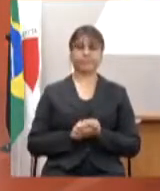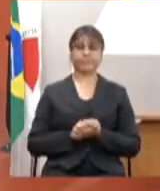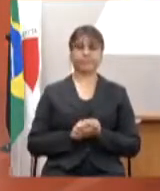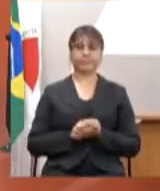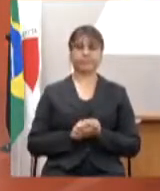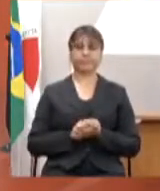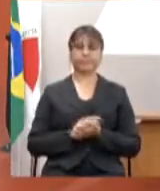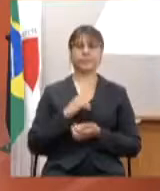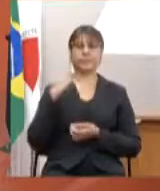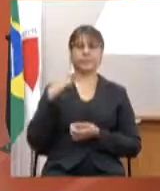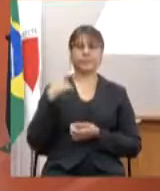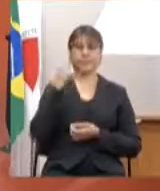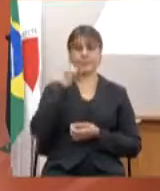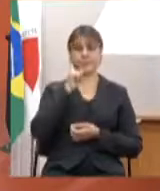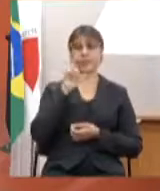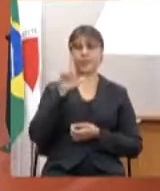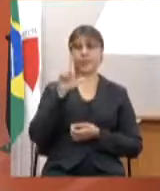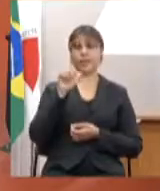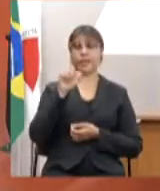deputada Laura Serrano.